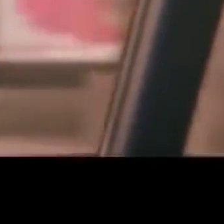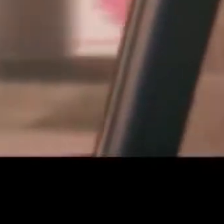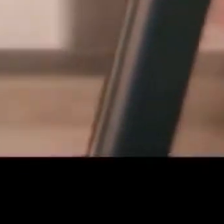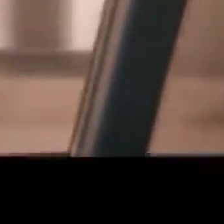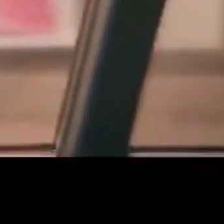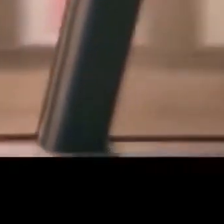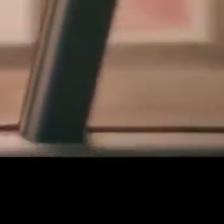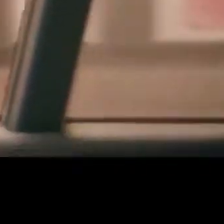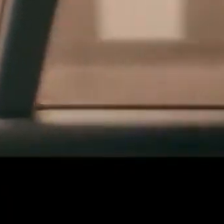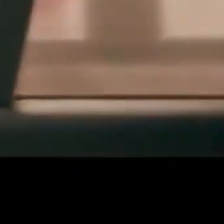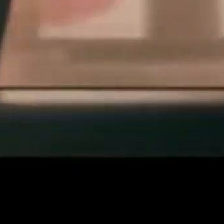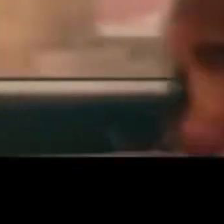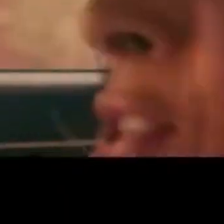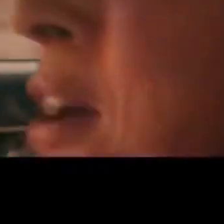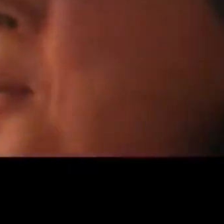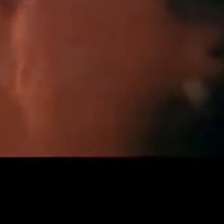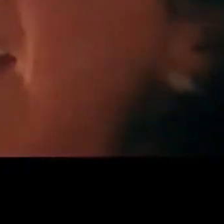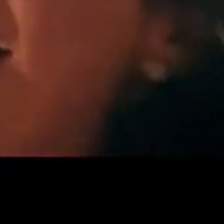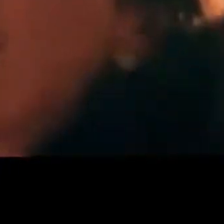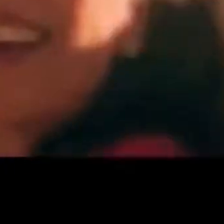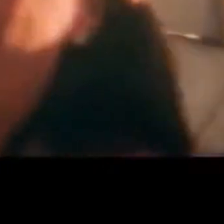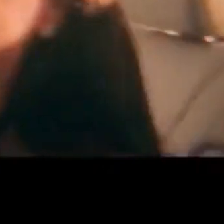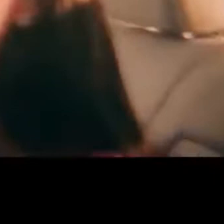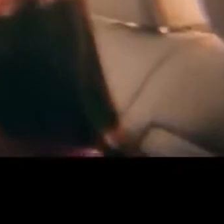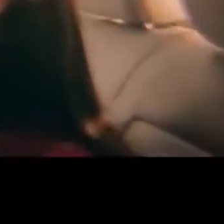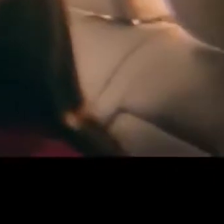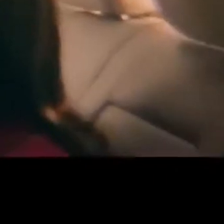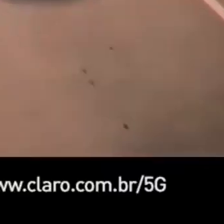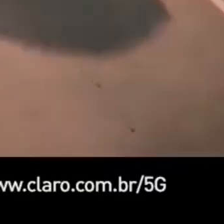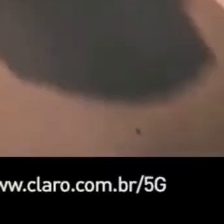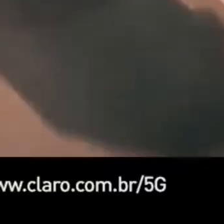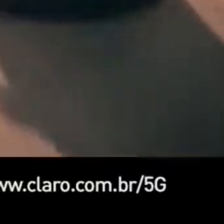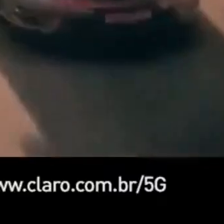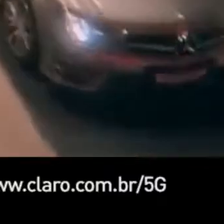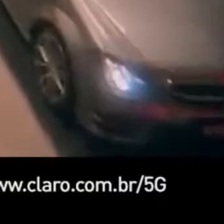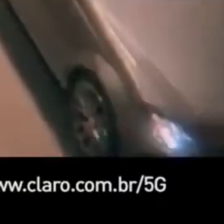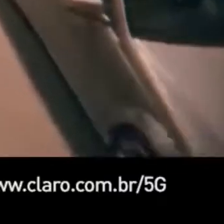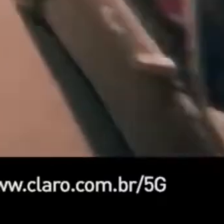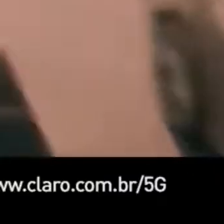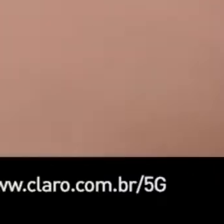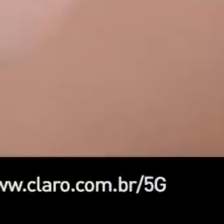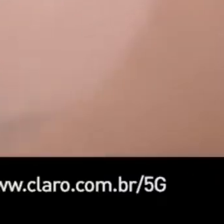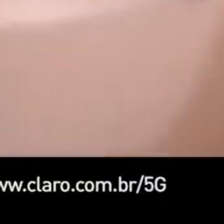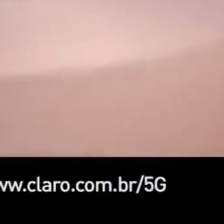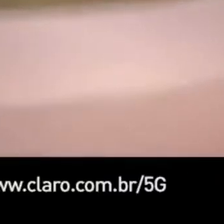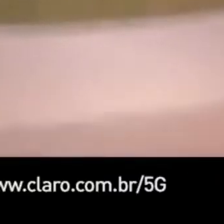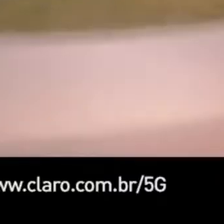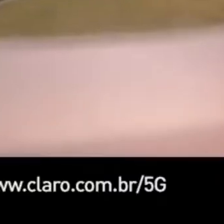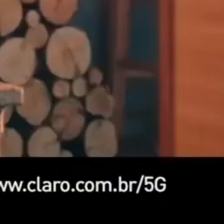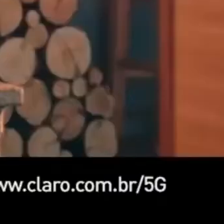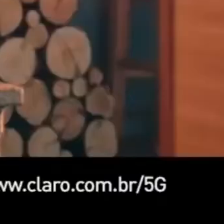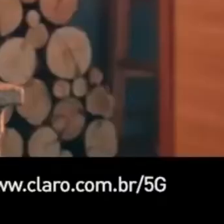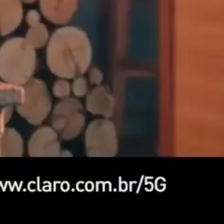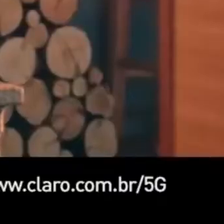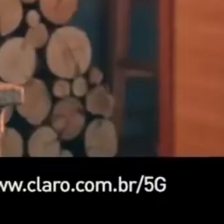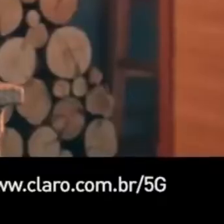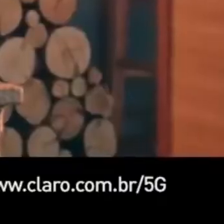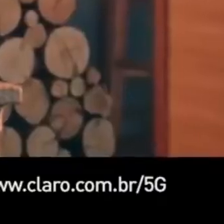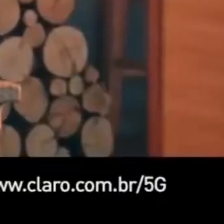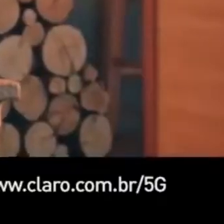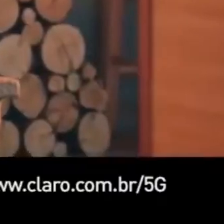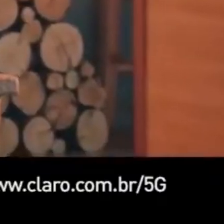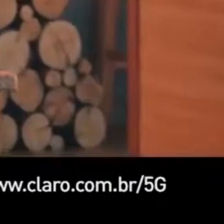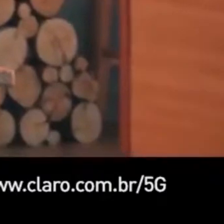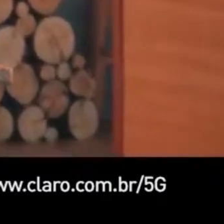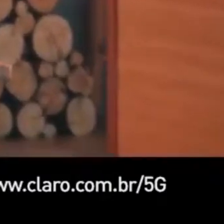Tudo aqui No meu celular, quero série e futebol, ter o primeiro 5G do